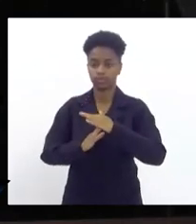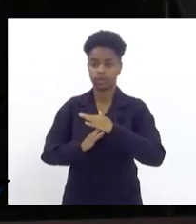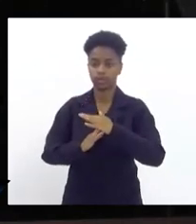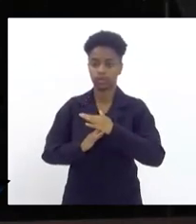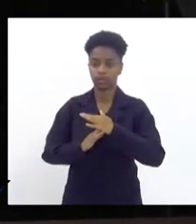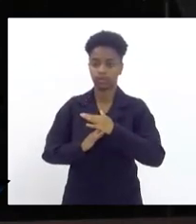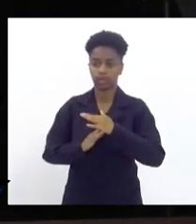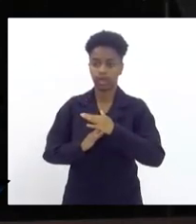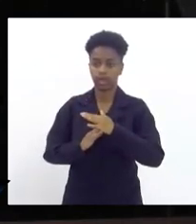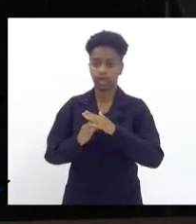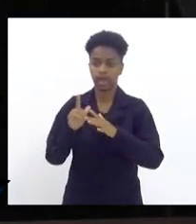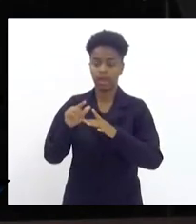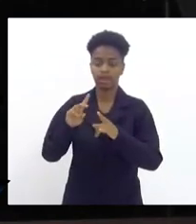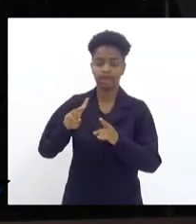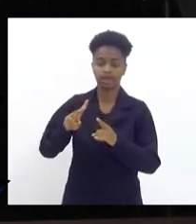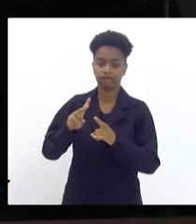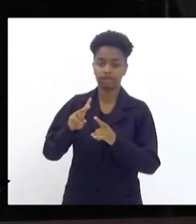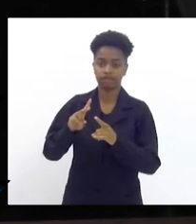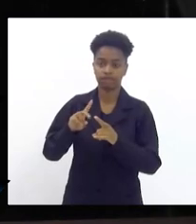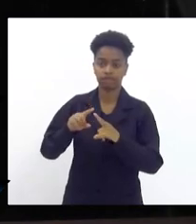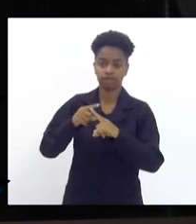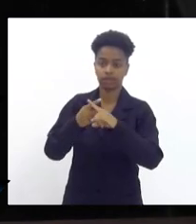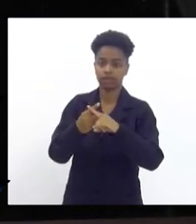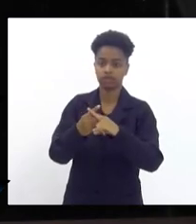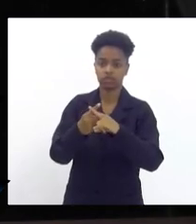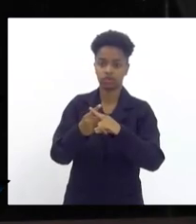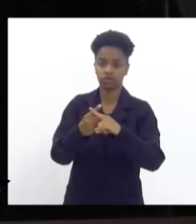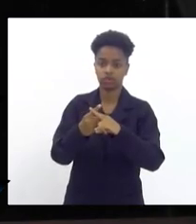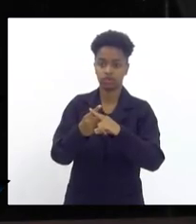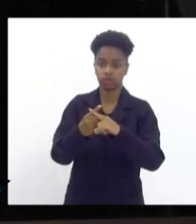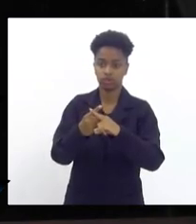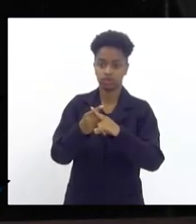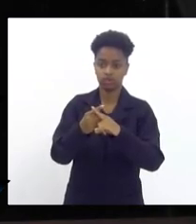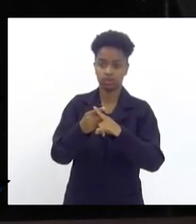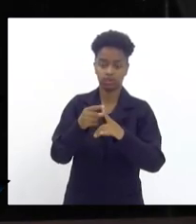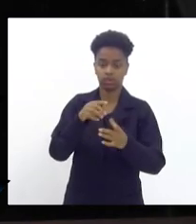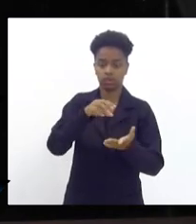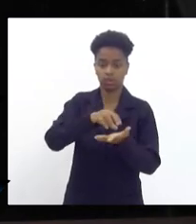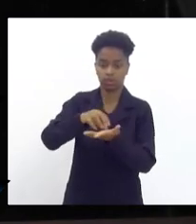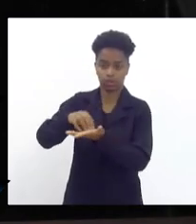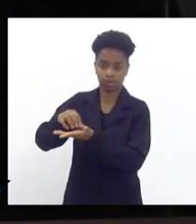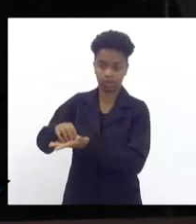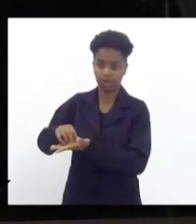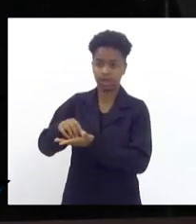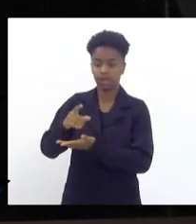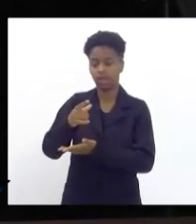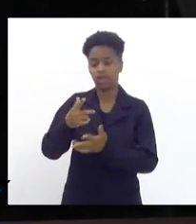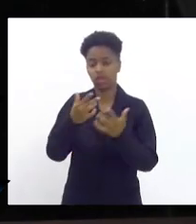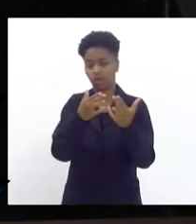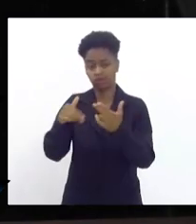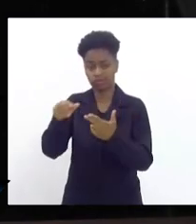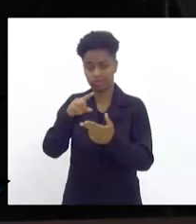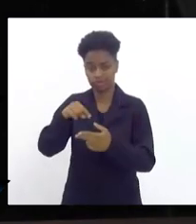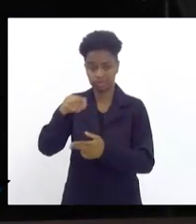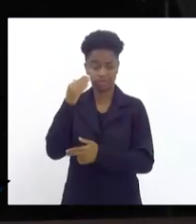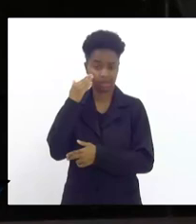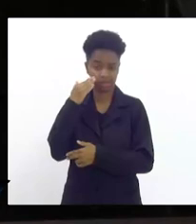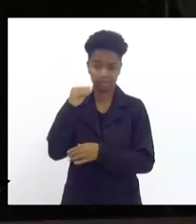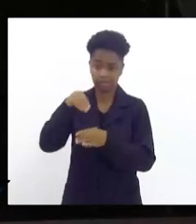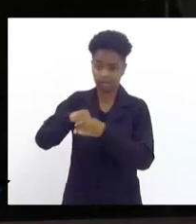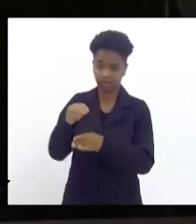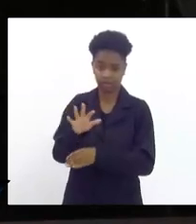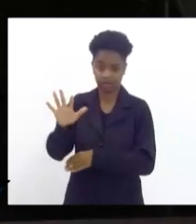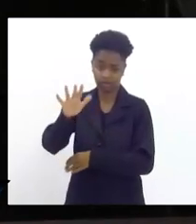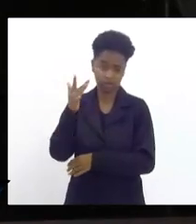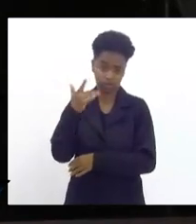será multiplicado pelo número de unidades familiares aquela questão de determinadas comunidades você não tem acesso então você